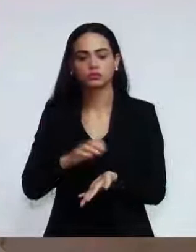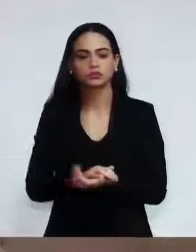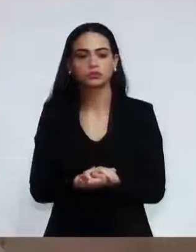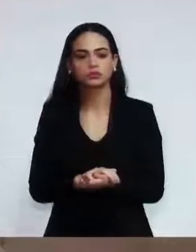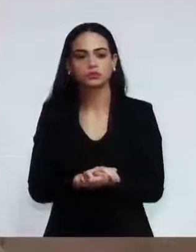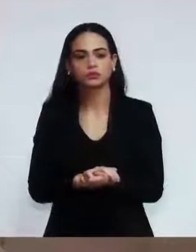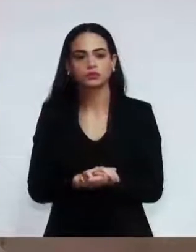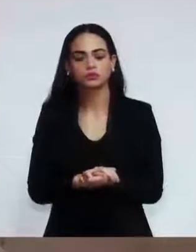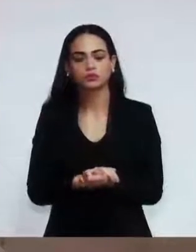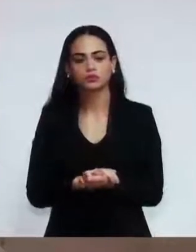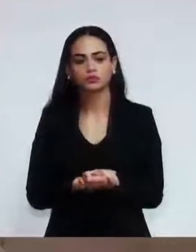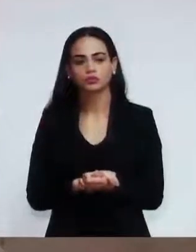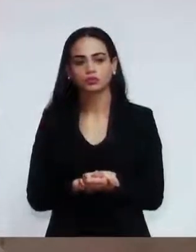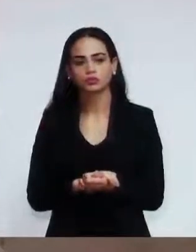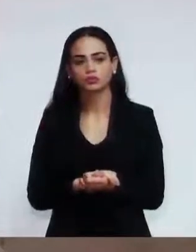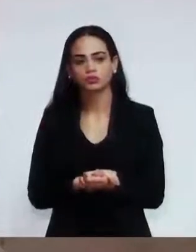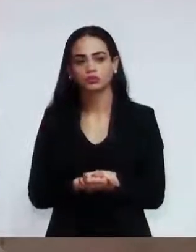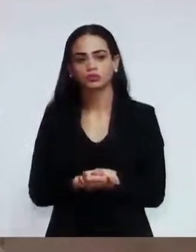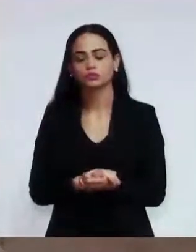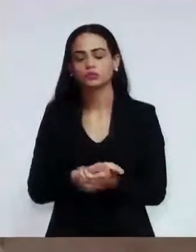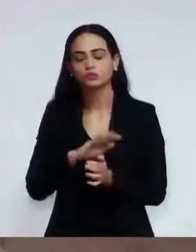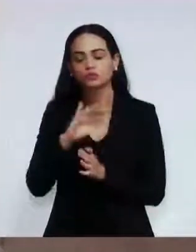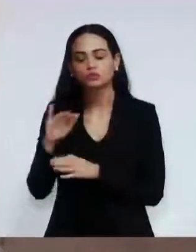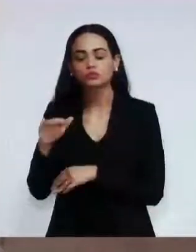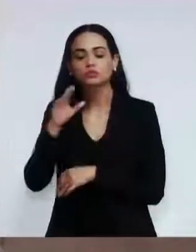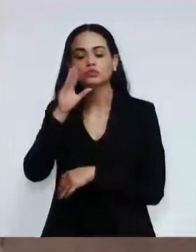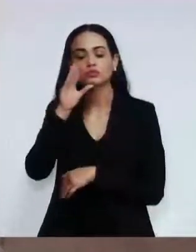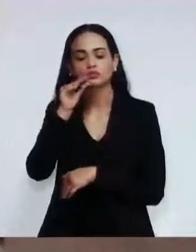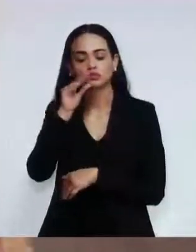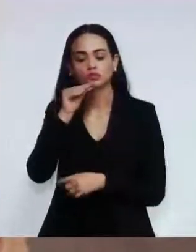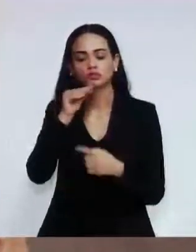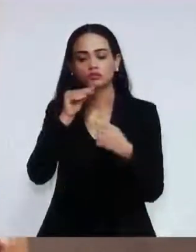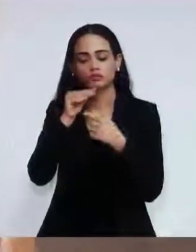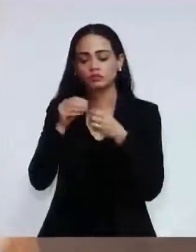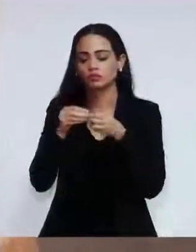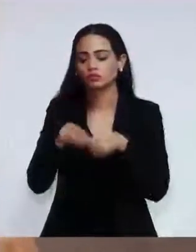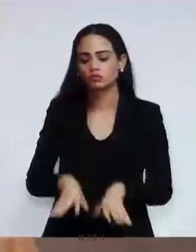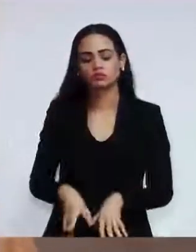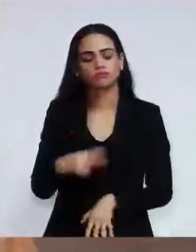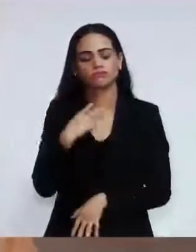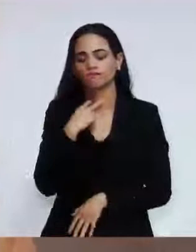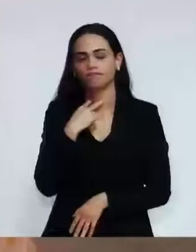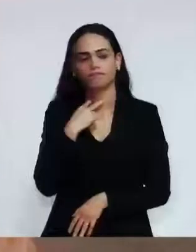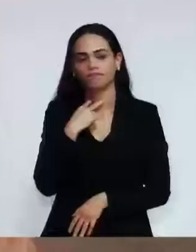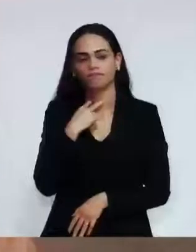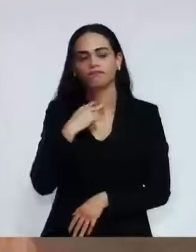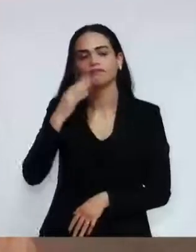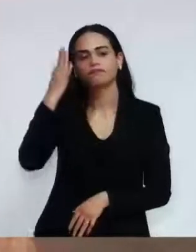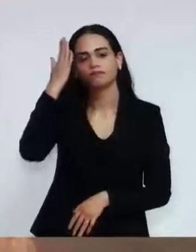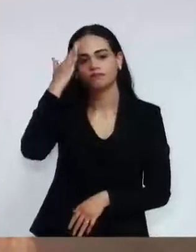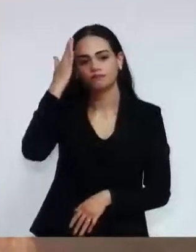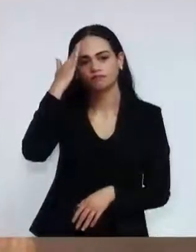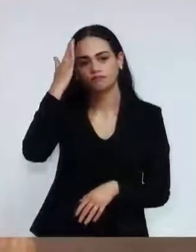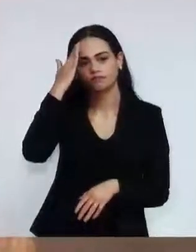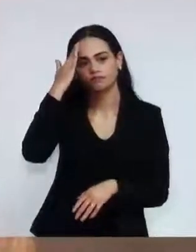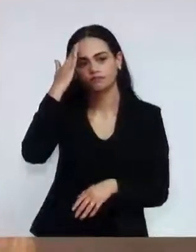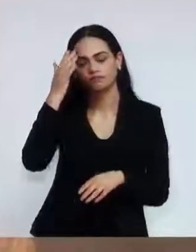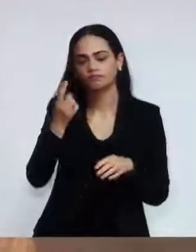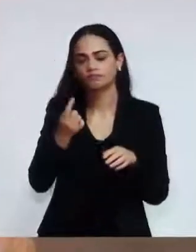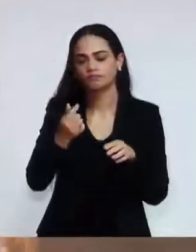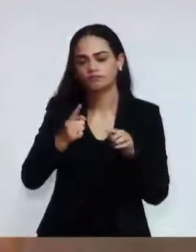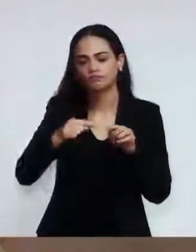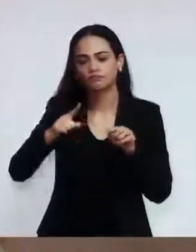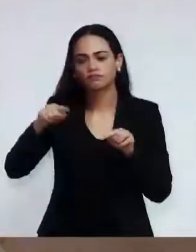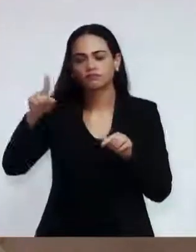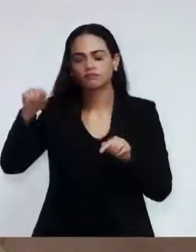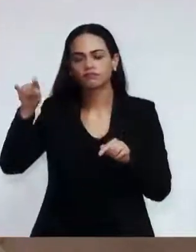ele tem, não pode ter as suas percas. Nós sabemos que a inflação que são passadas é muito